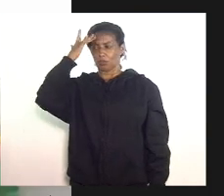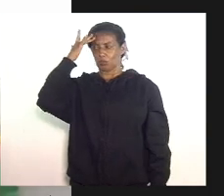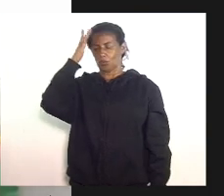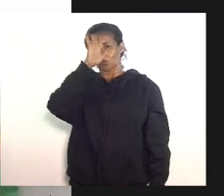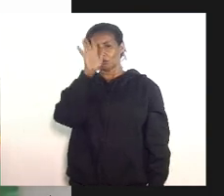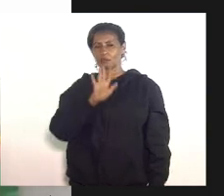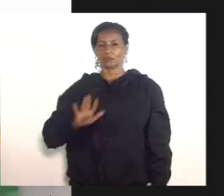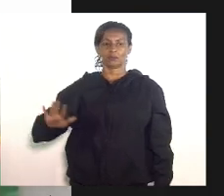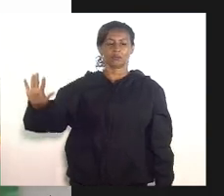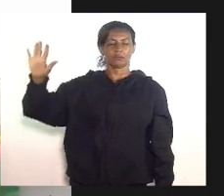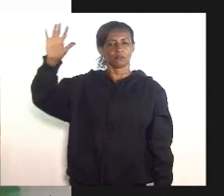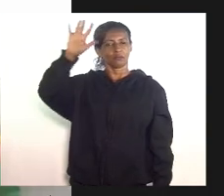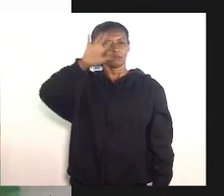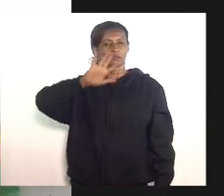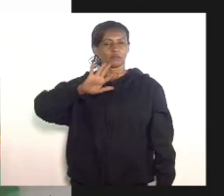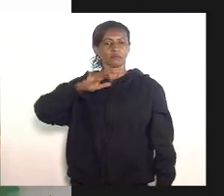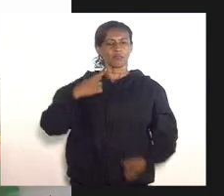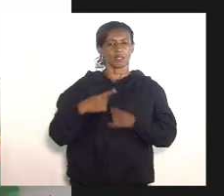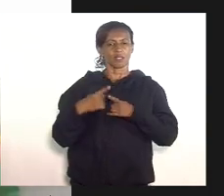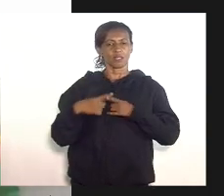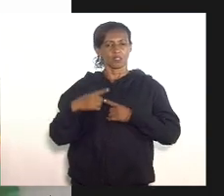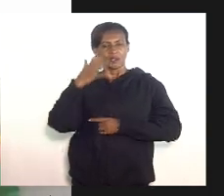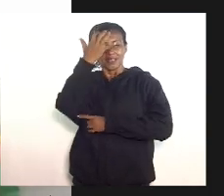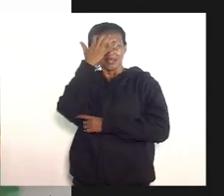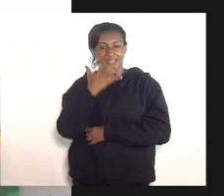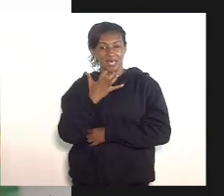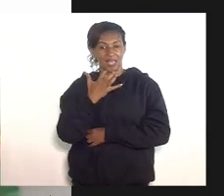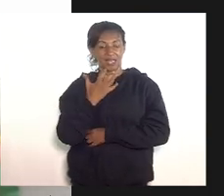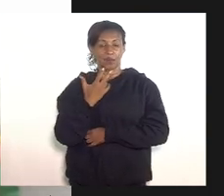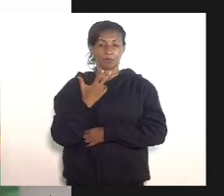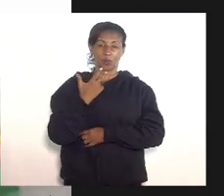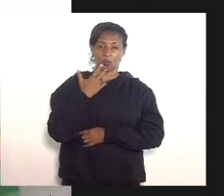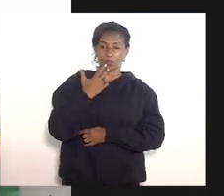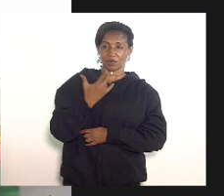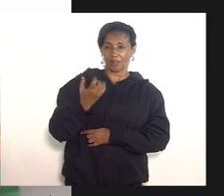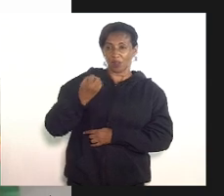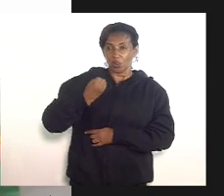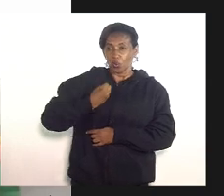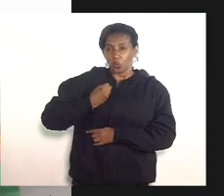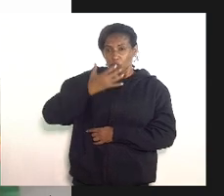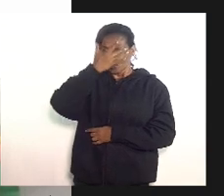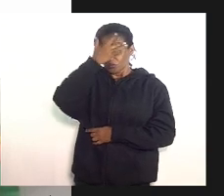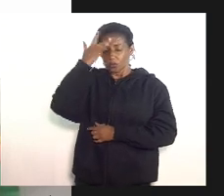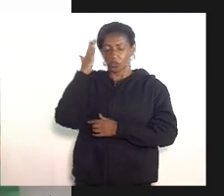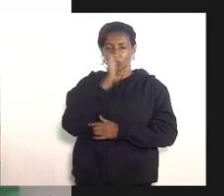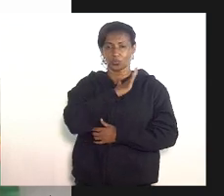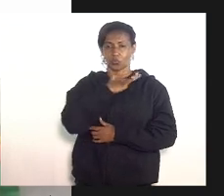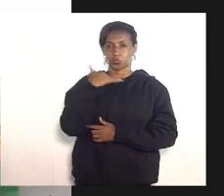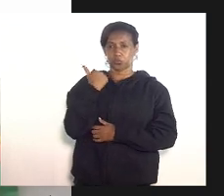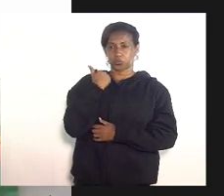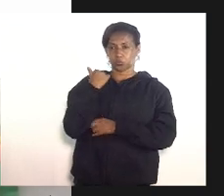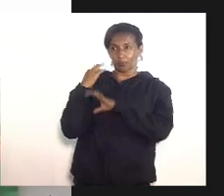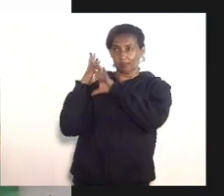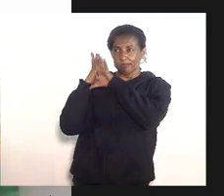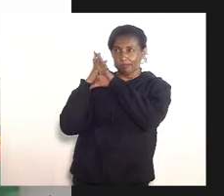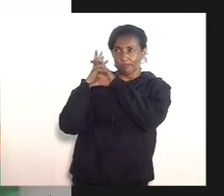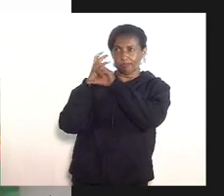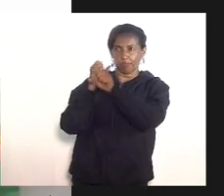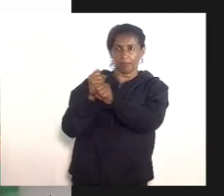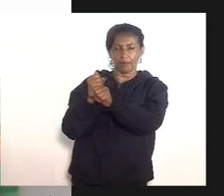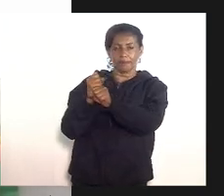seríssimo porque quando se fala da naturalização do número de mortos e precisamos lembrar